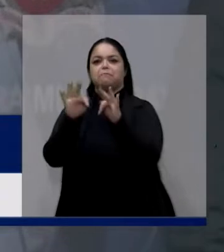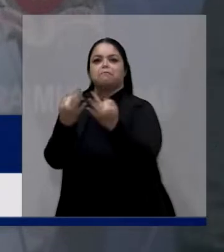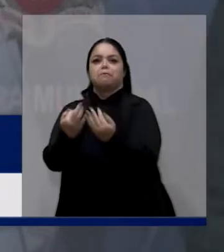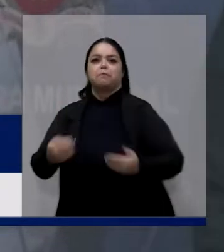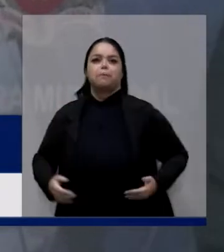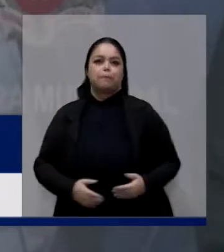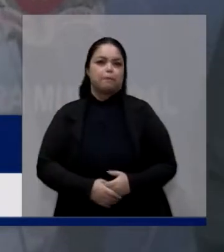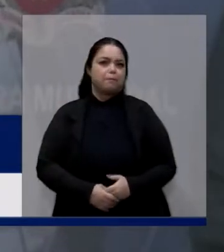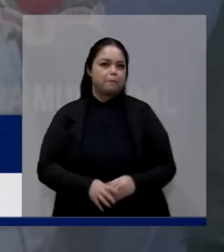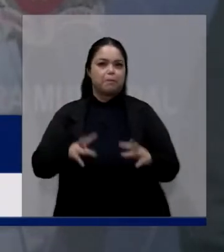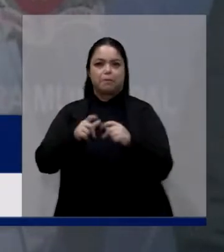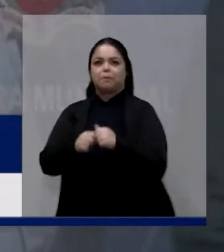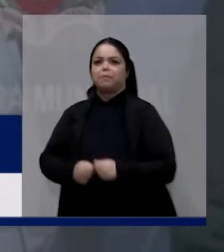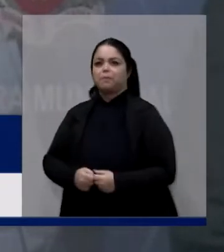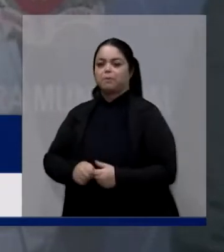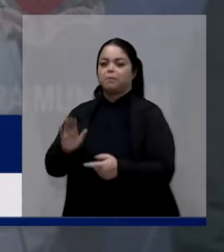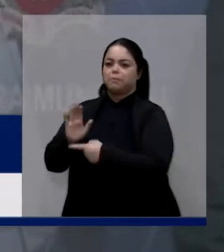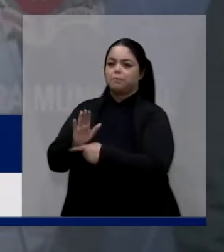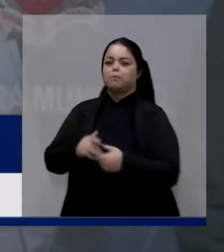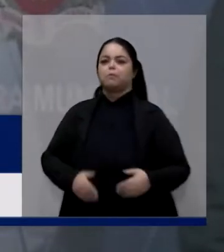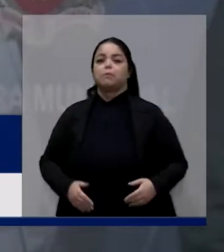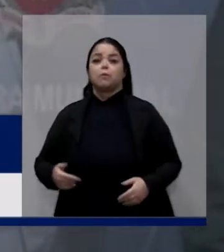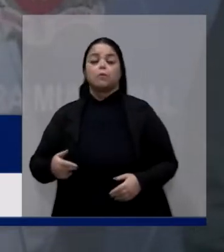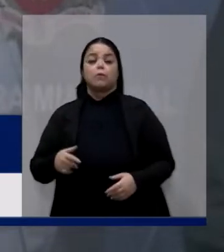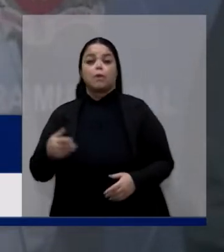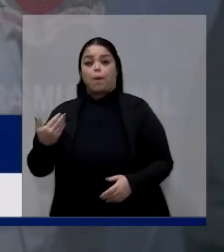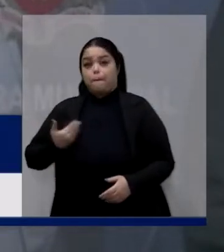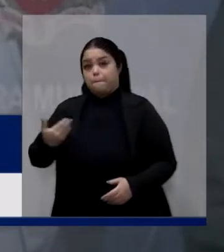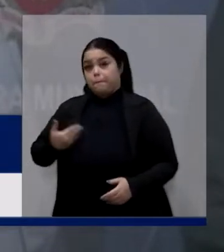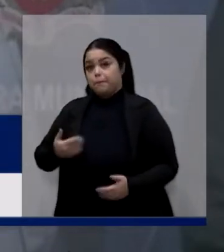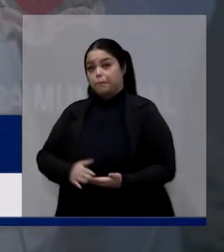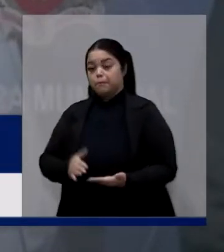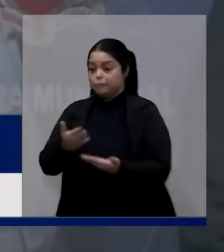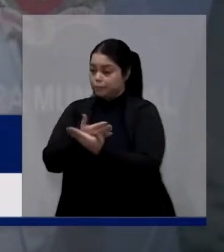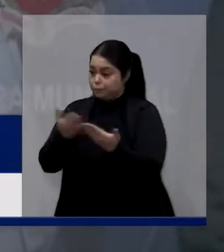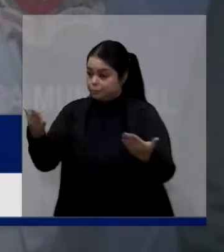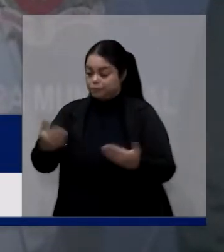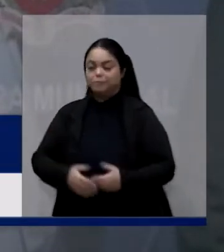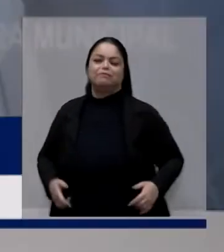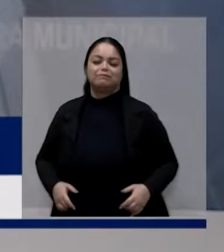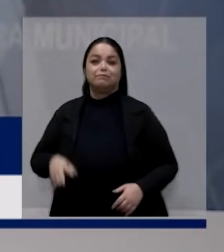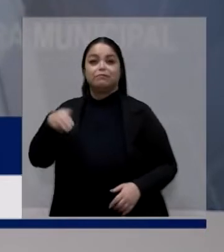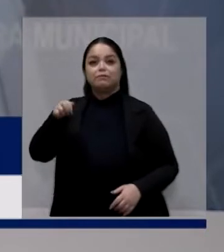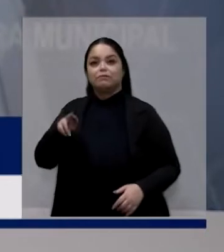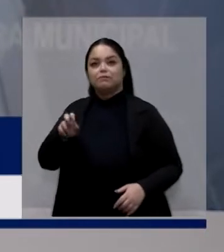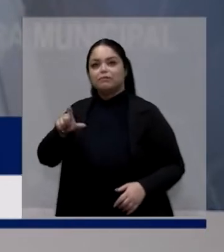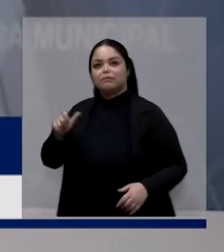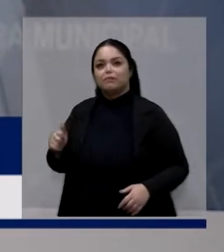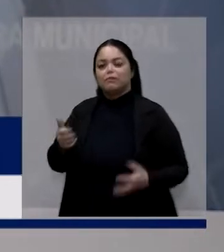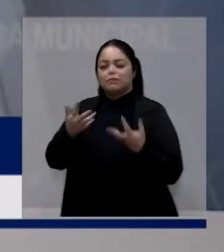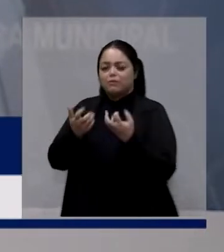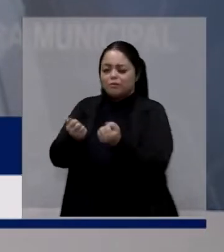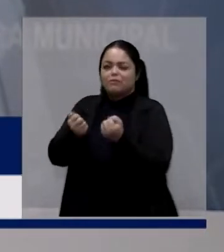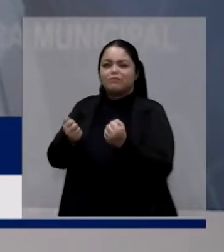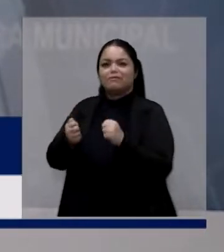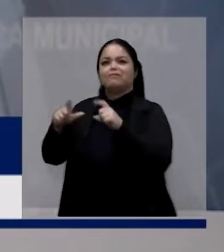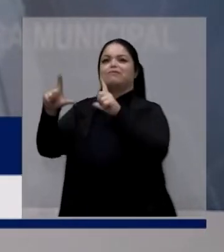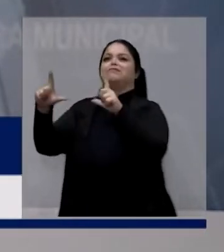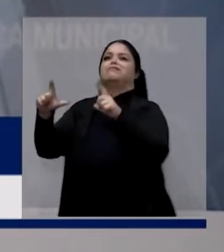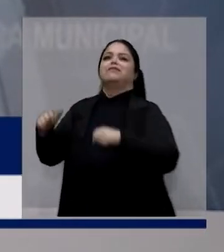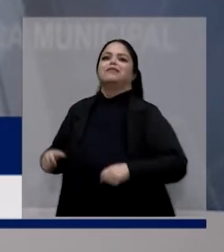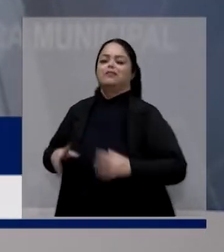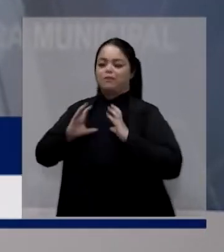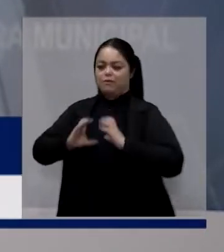por todos os seus colaboradores, amigos que estão aqui. É o mínimo. Receba esse título de